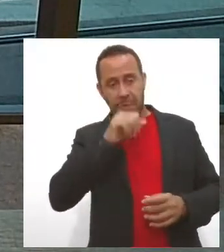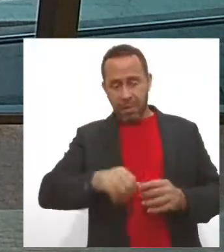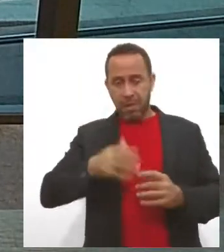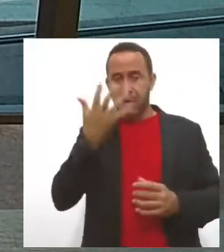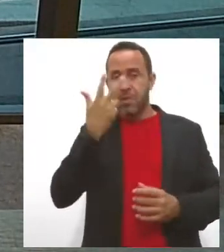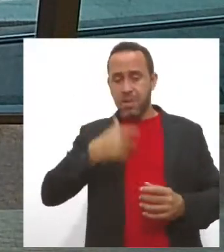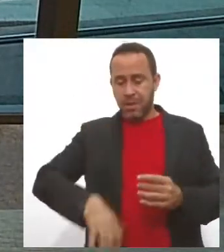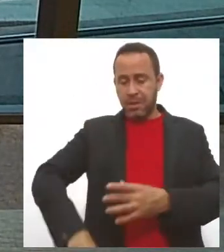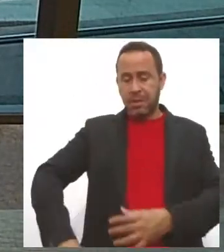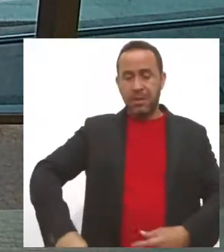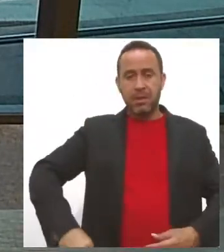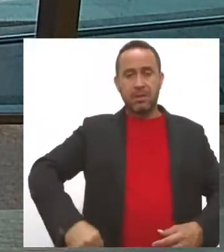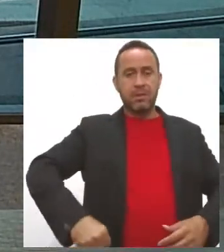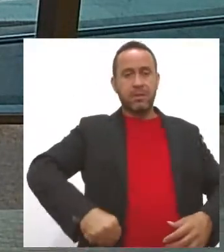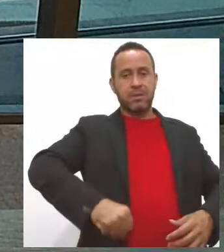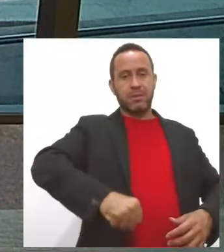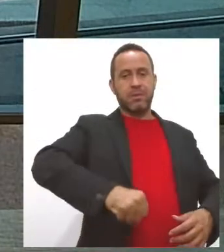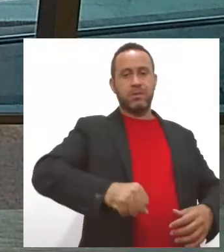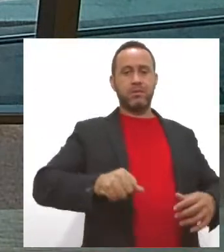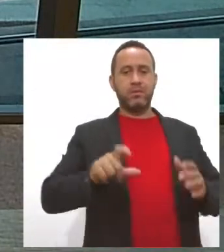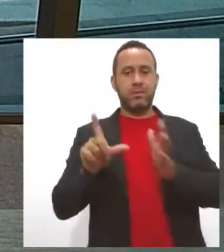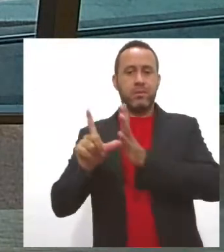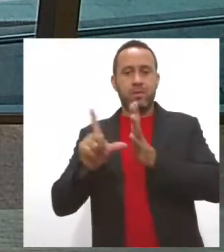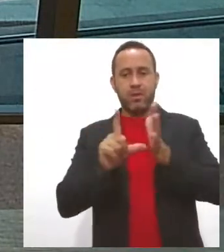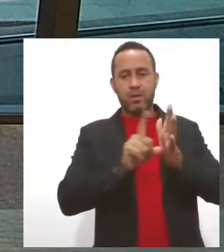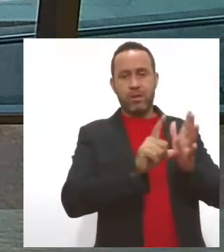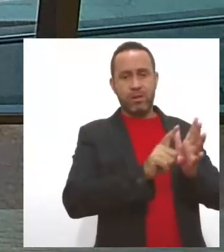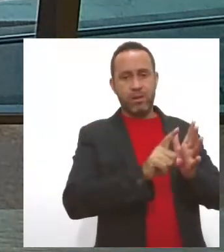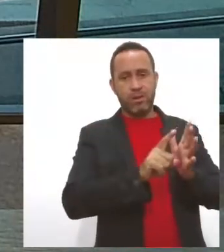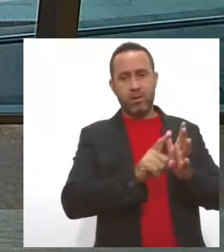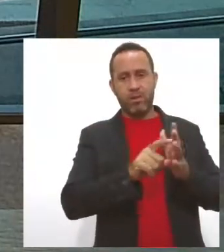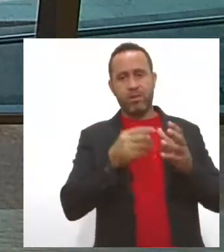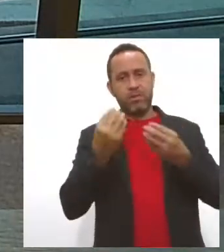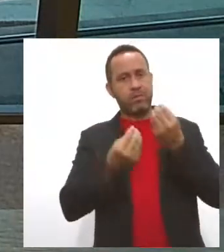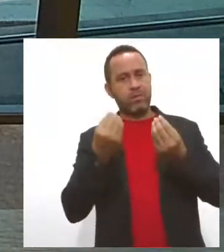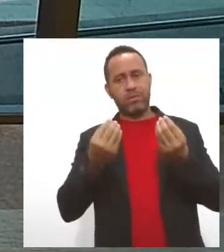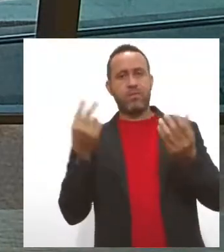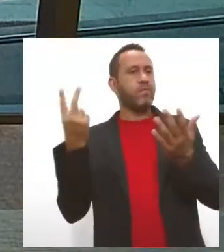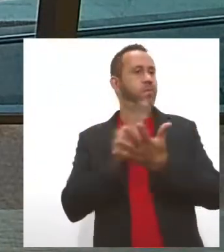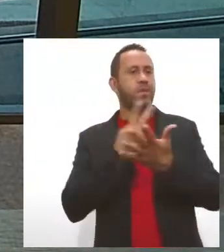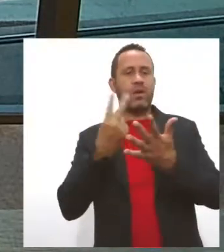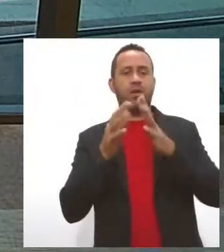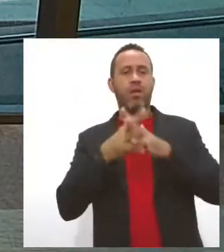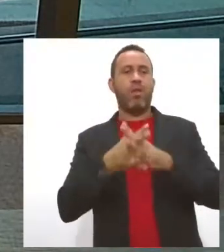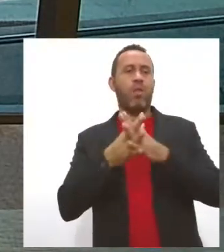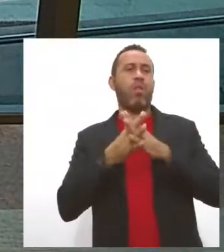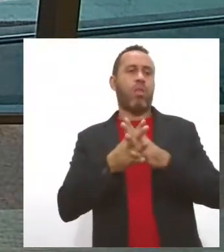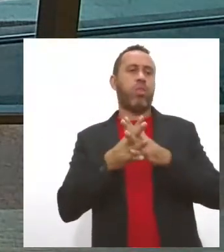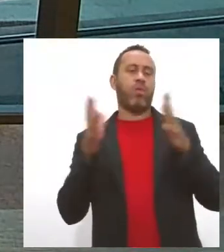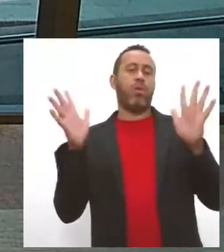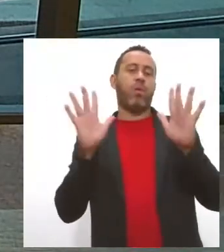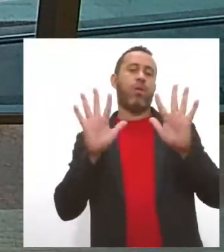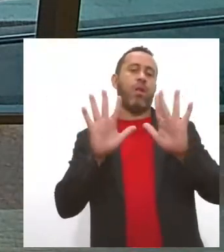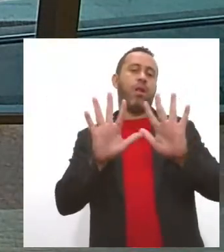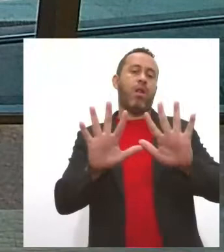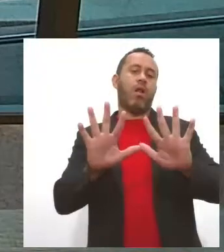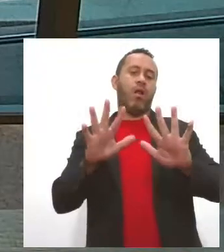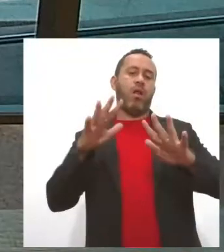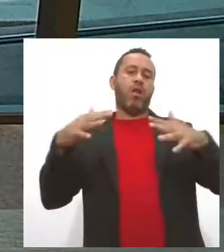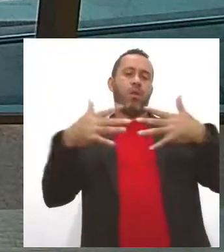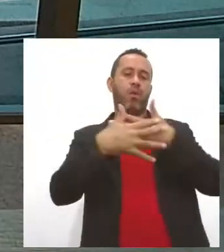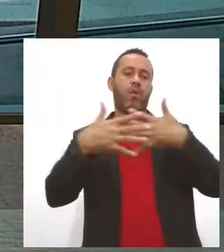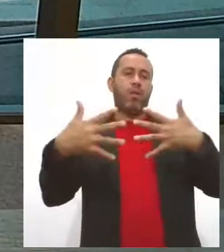fazendo compras no centro nesse período de loucura. Então, acaba virando uma muvuca no centro, né? No calçadão